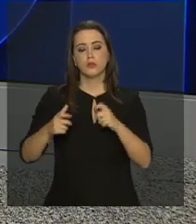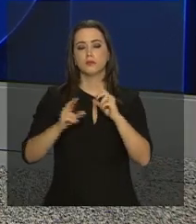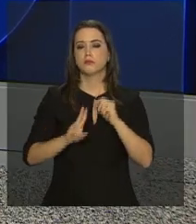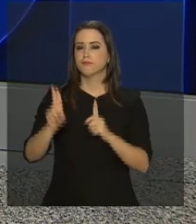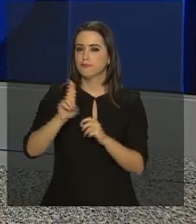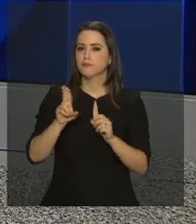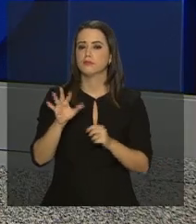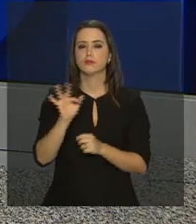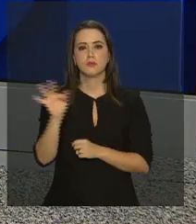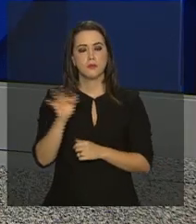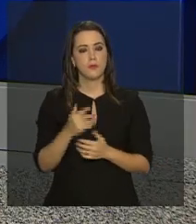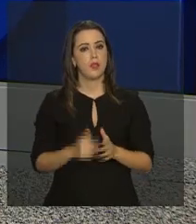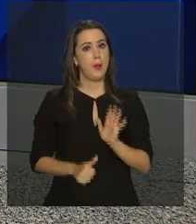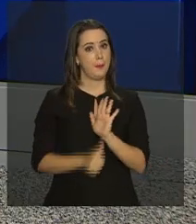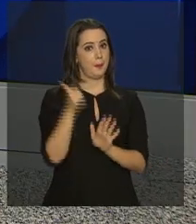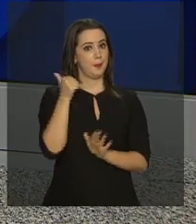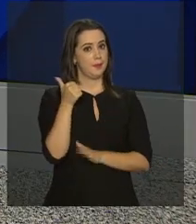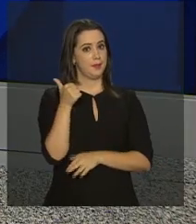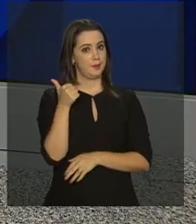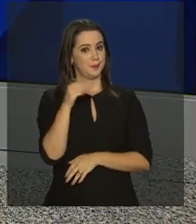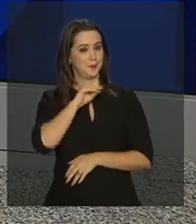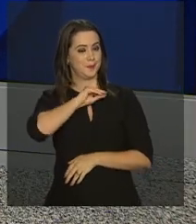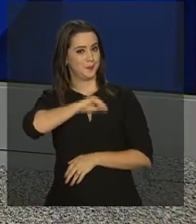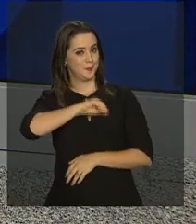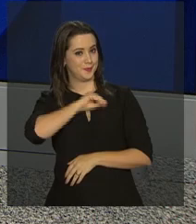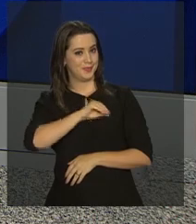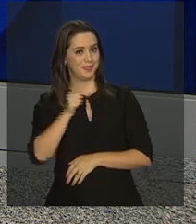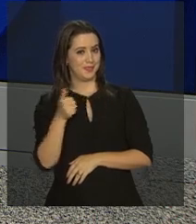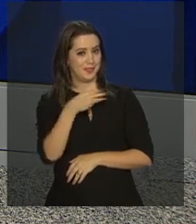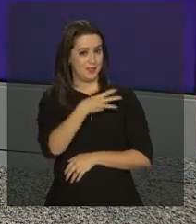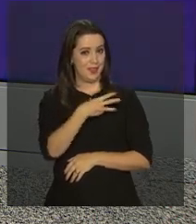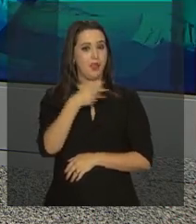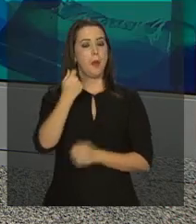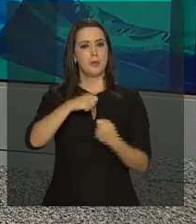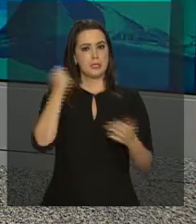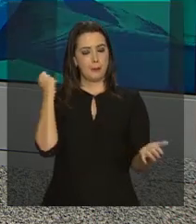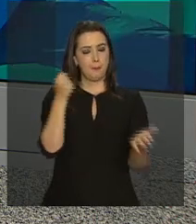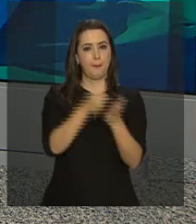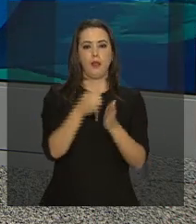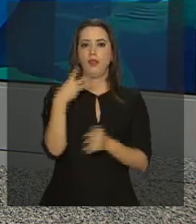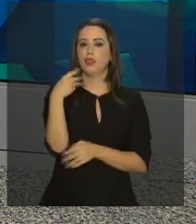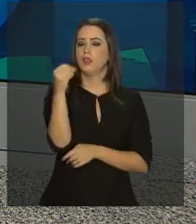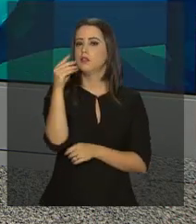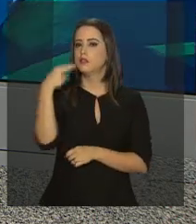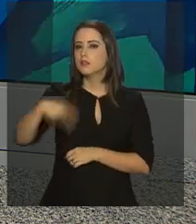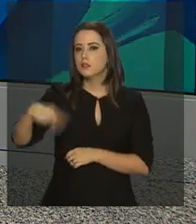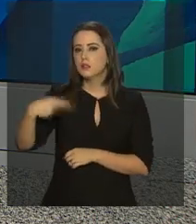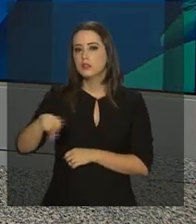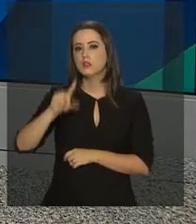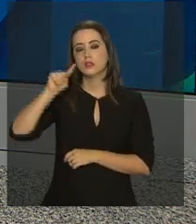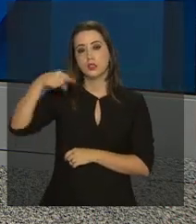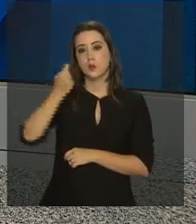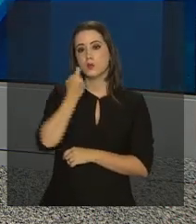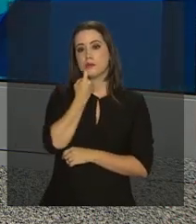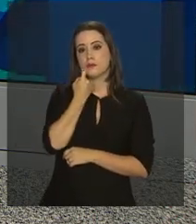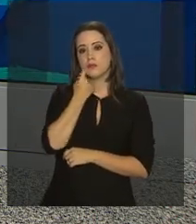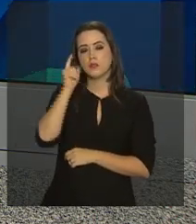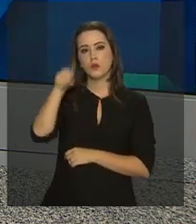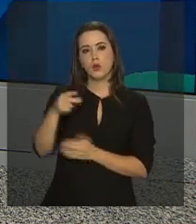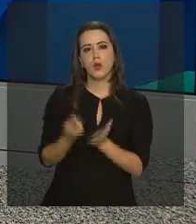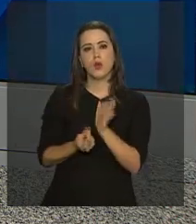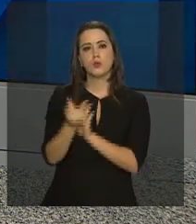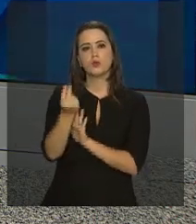E a primeira parcela do 13º salário precisa ser paga até o dia 30 de novembro, a próxima sexta-feira.